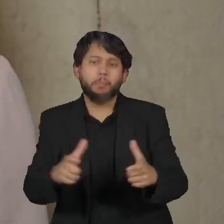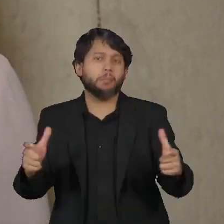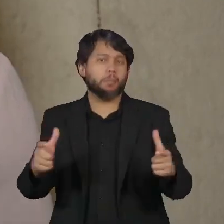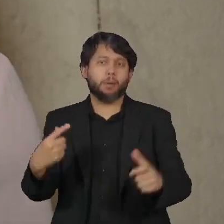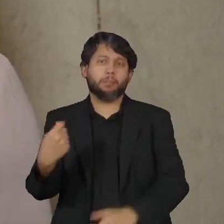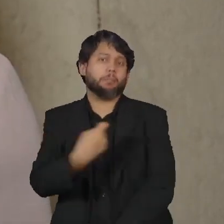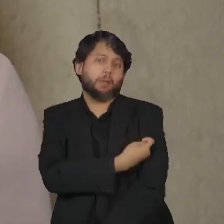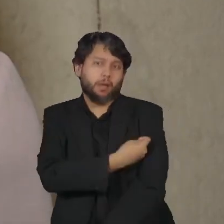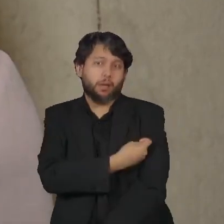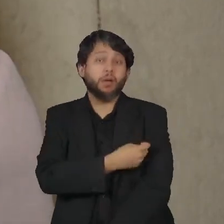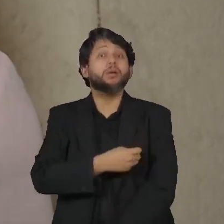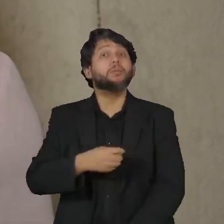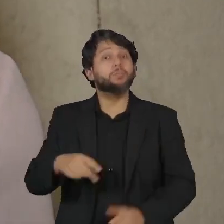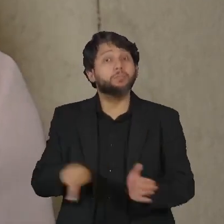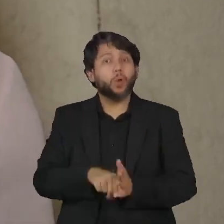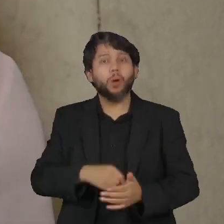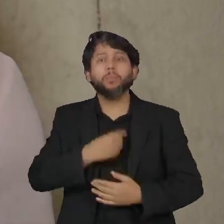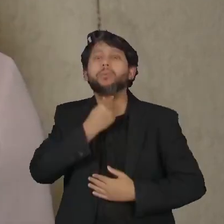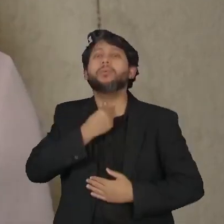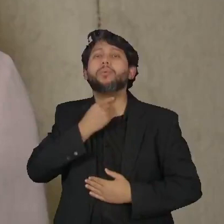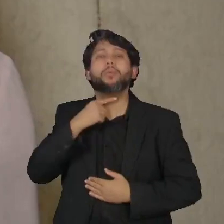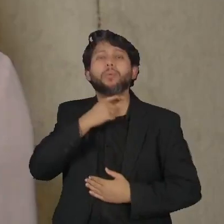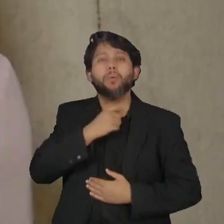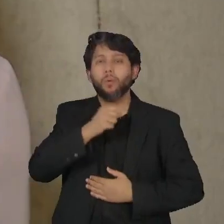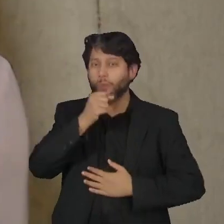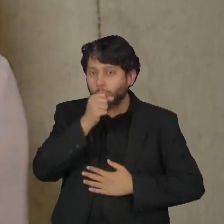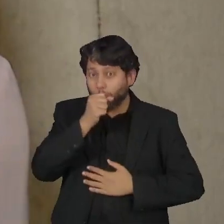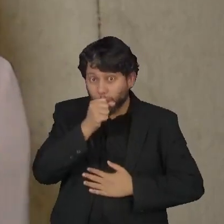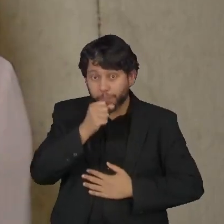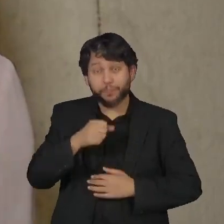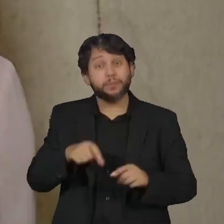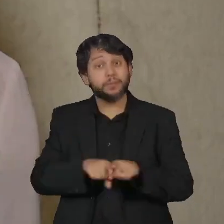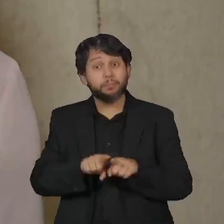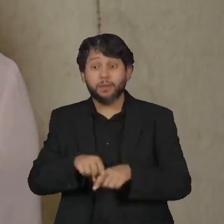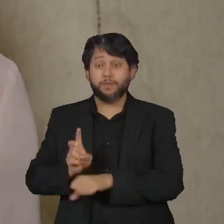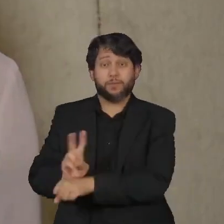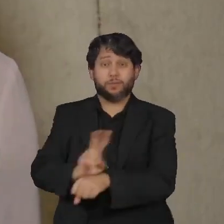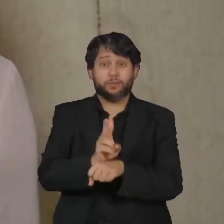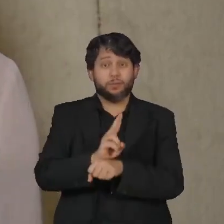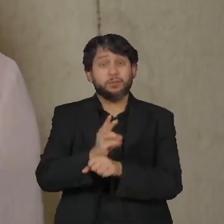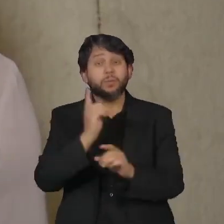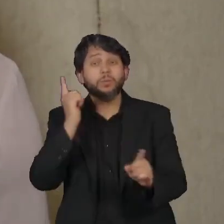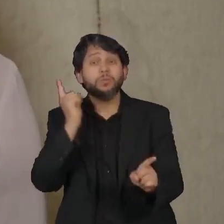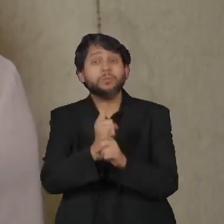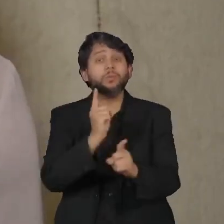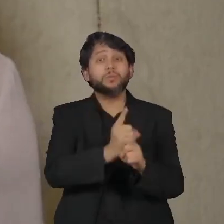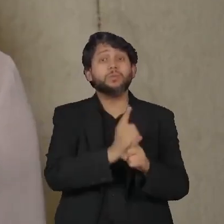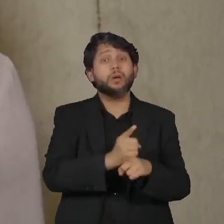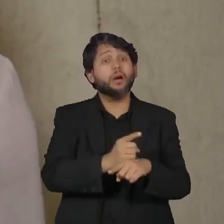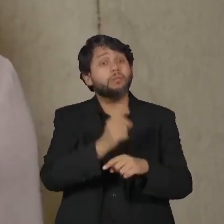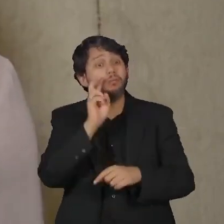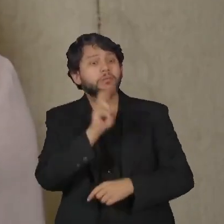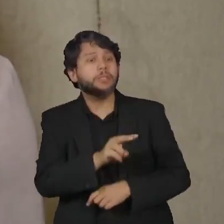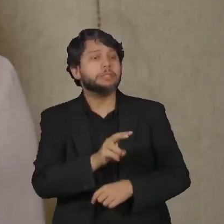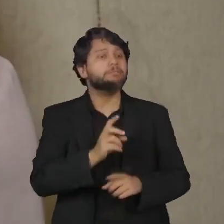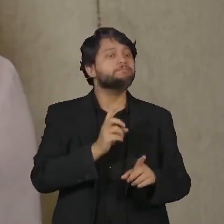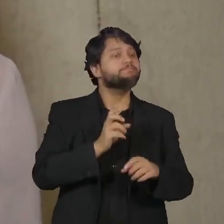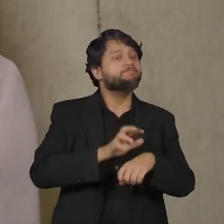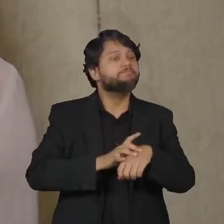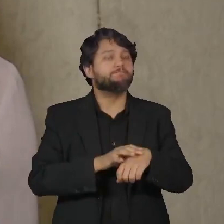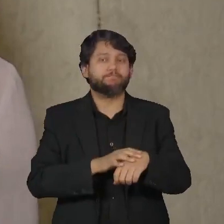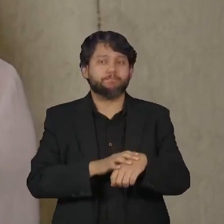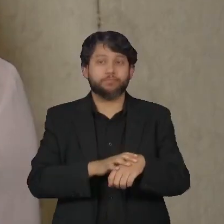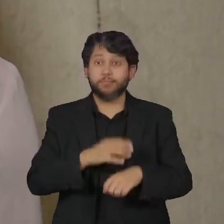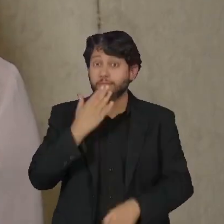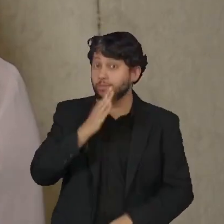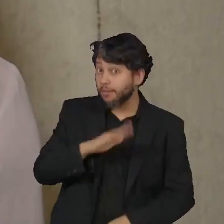contra coqueluche, além do fortalecimento da vigilância para identificar casos da doença. Devem-se vacinar